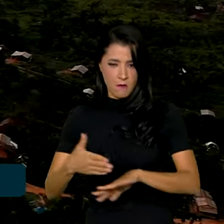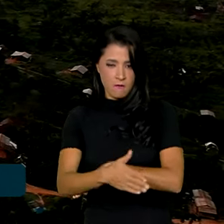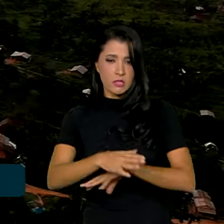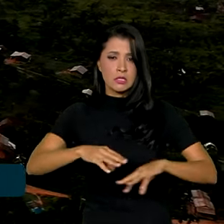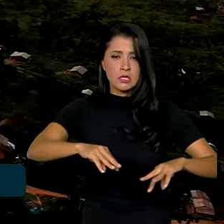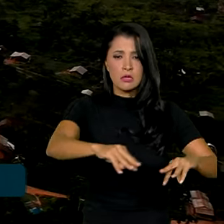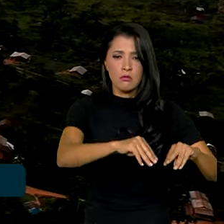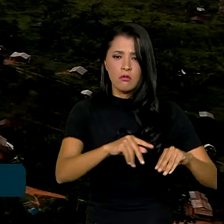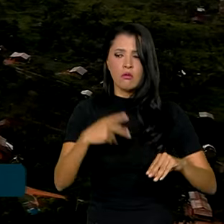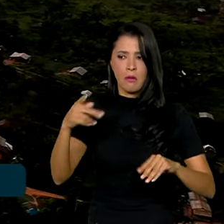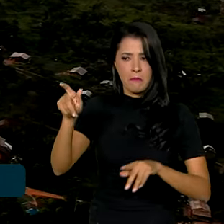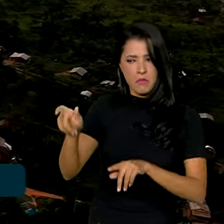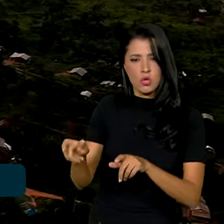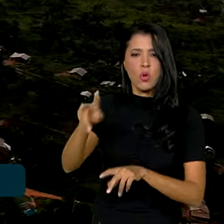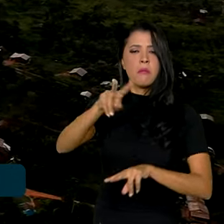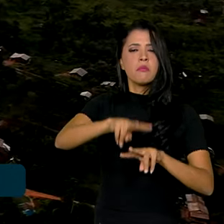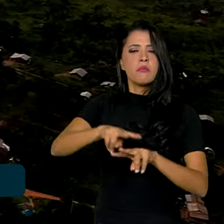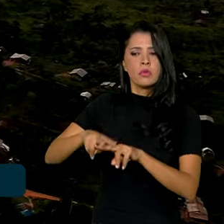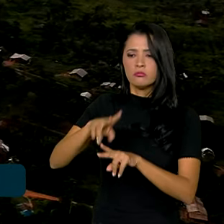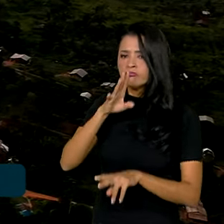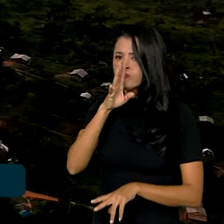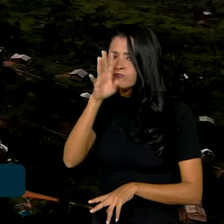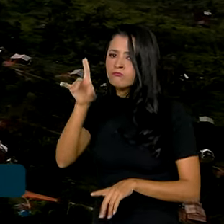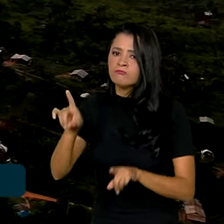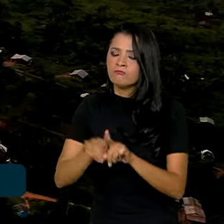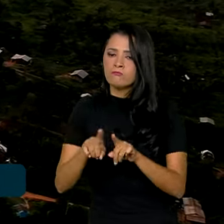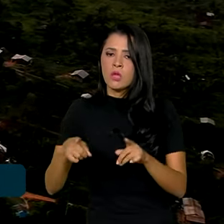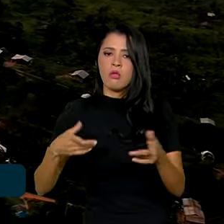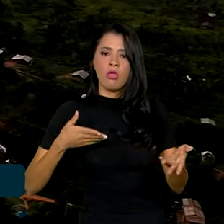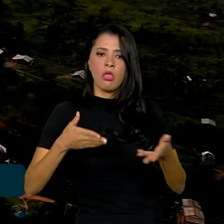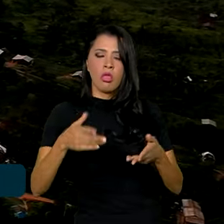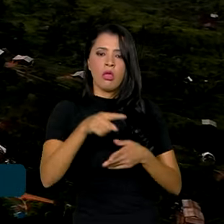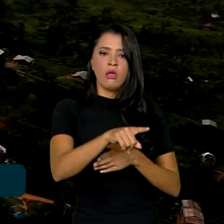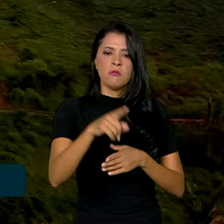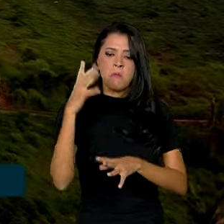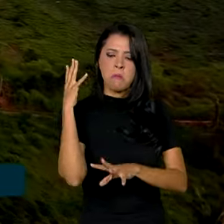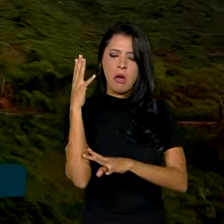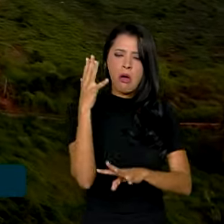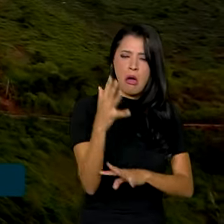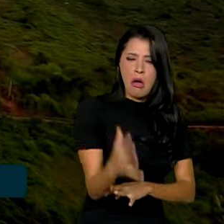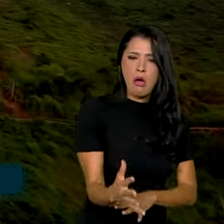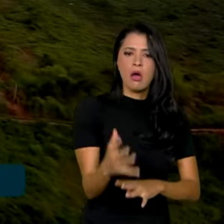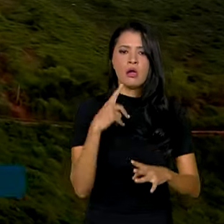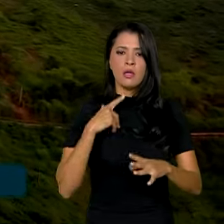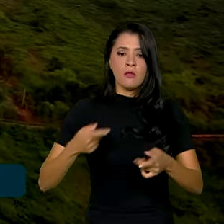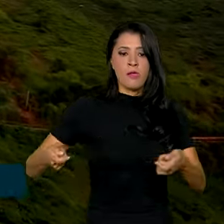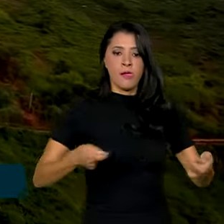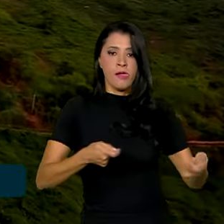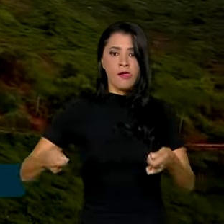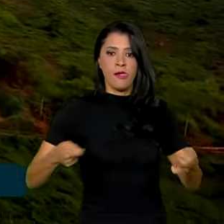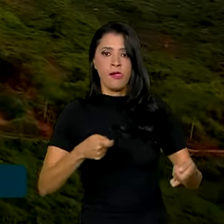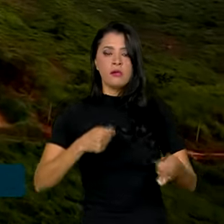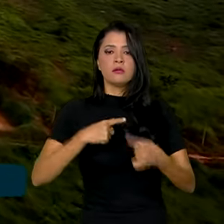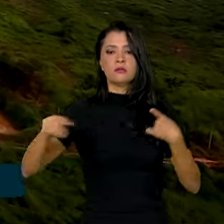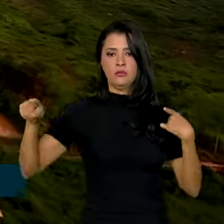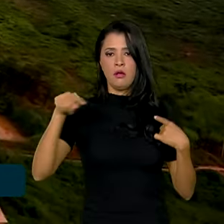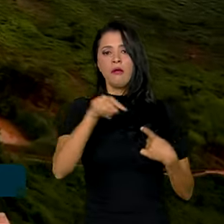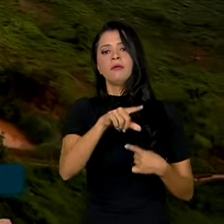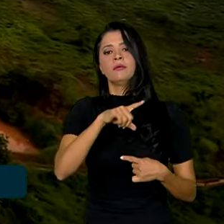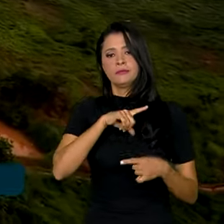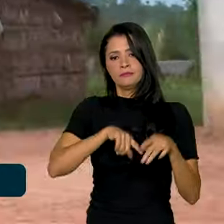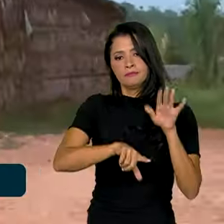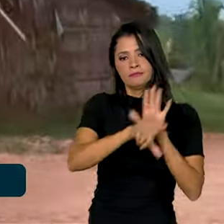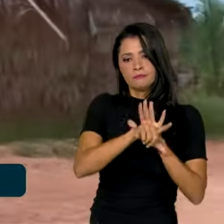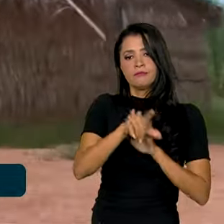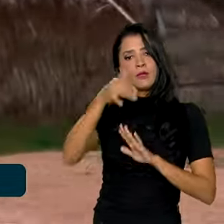pública, os detidos são acusados de envolvimento com desmatamento e garimpo ilegais, criação irregular